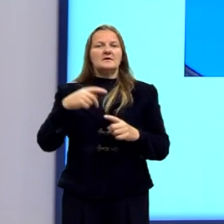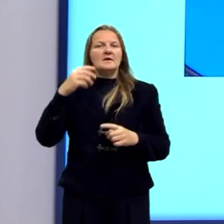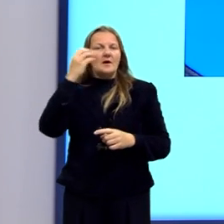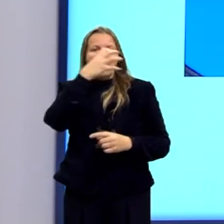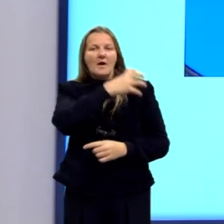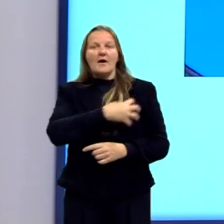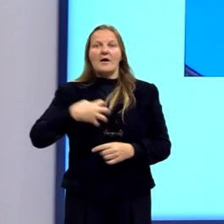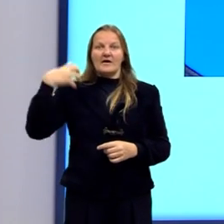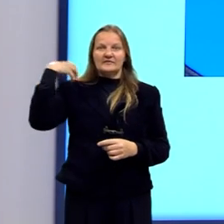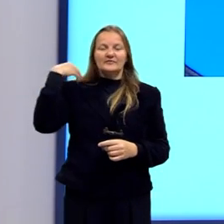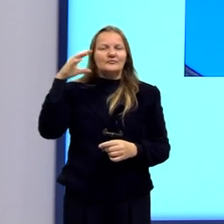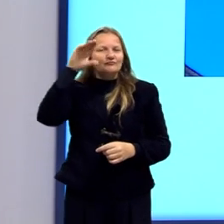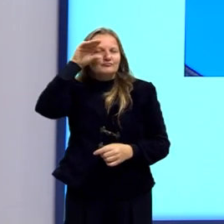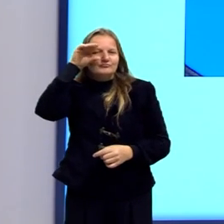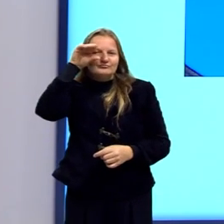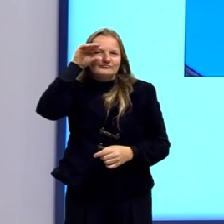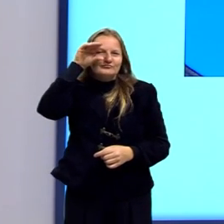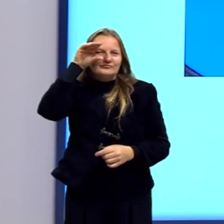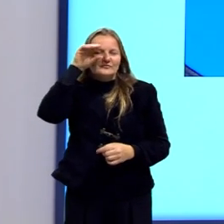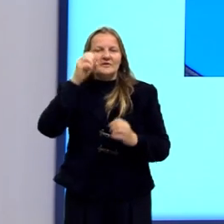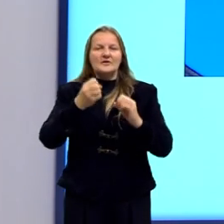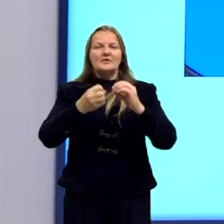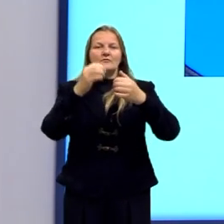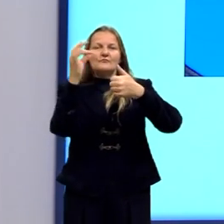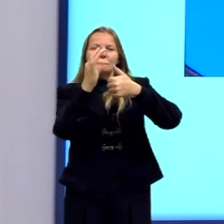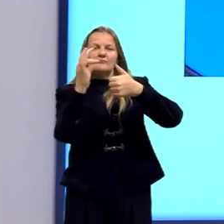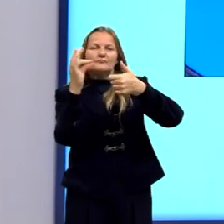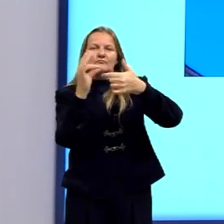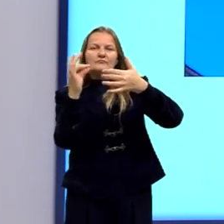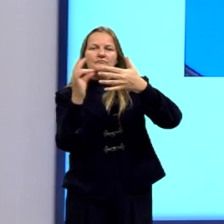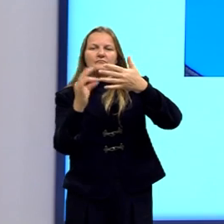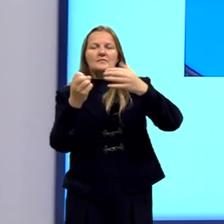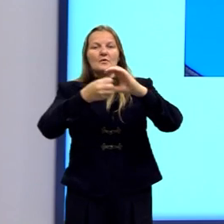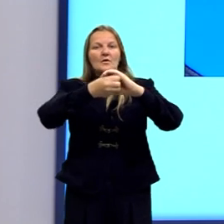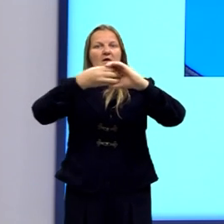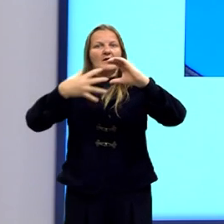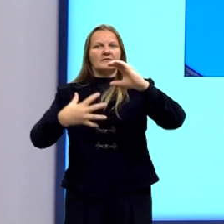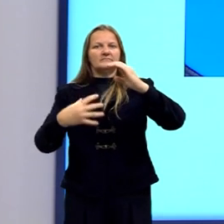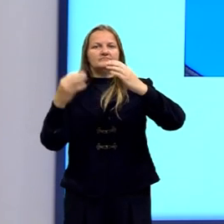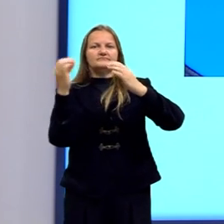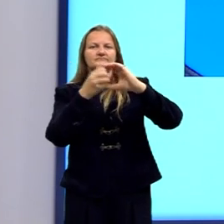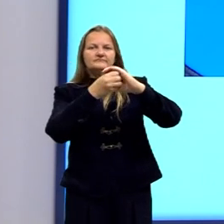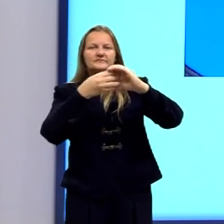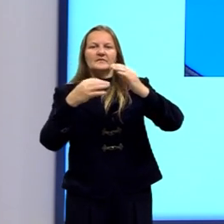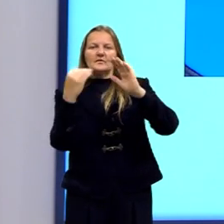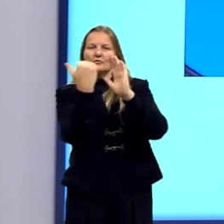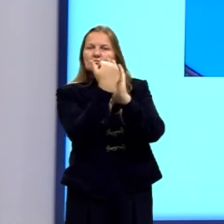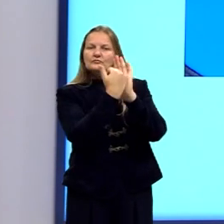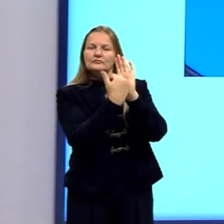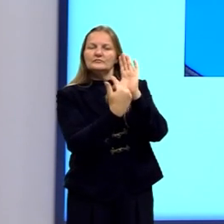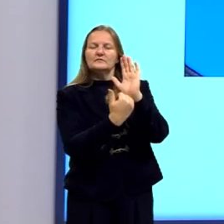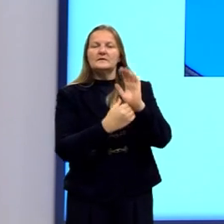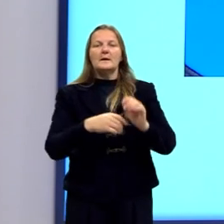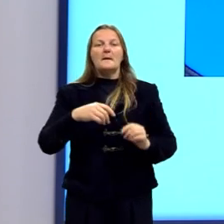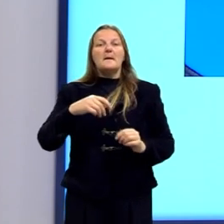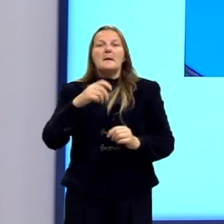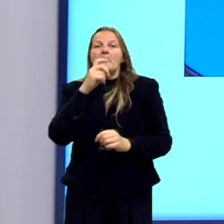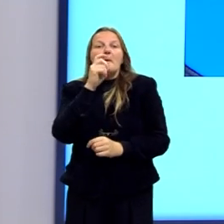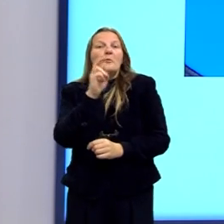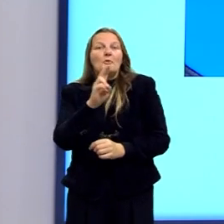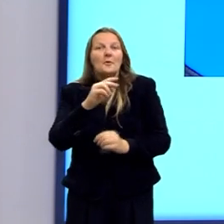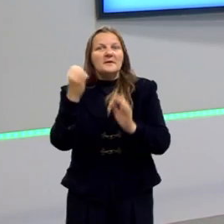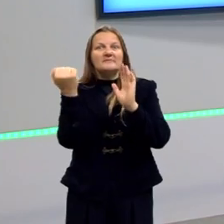começou a observar e classificar esses seres vivos. Ele é tido, então, como pai da biologia, da